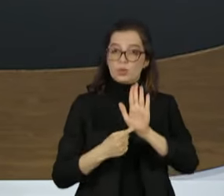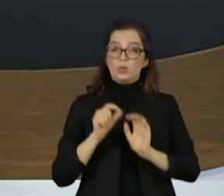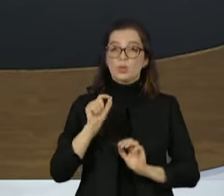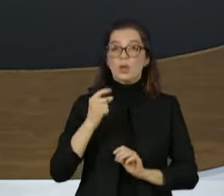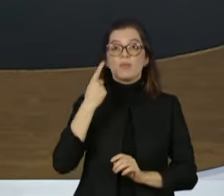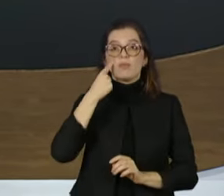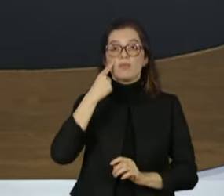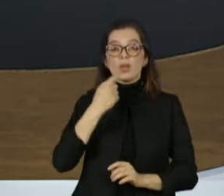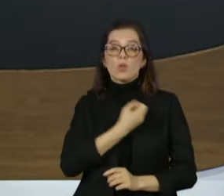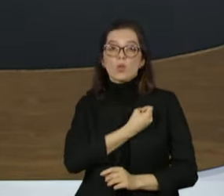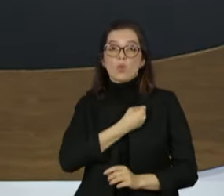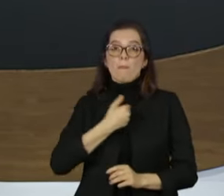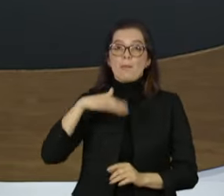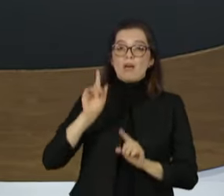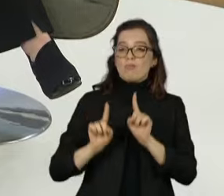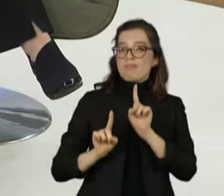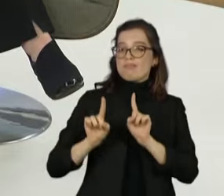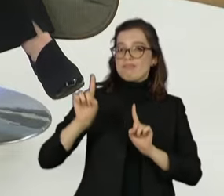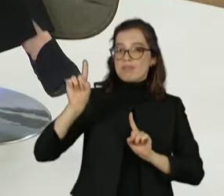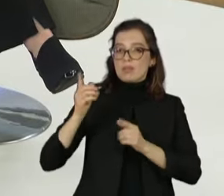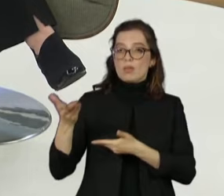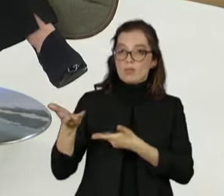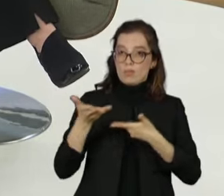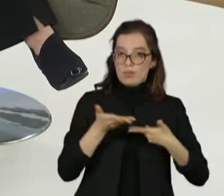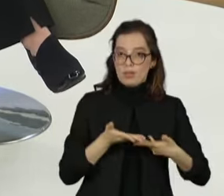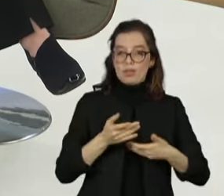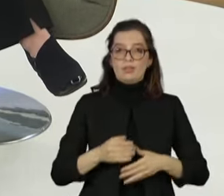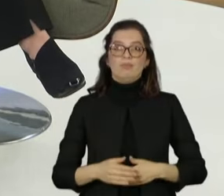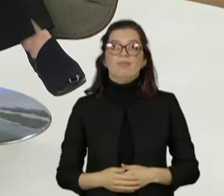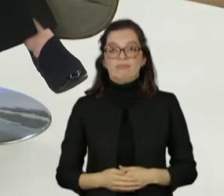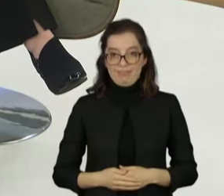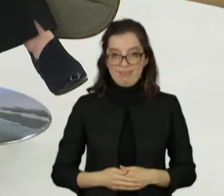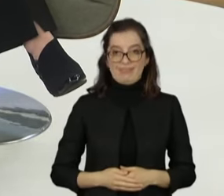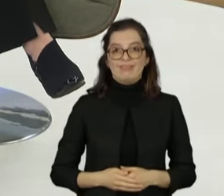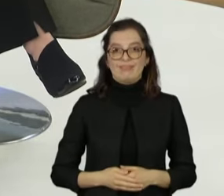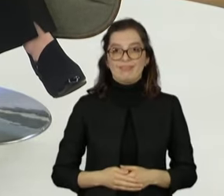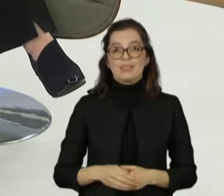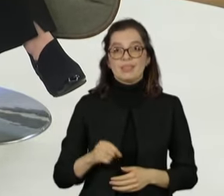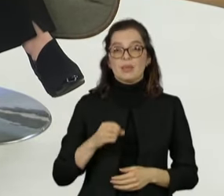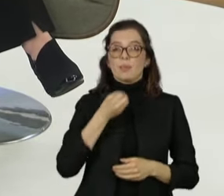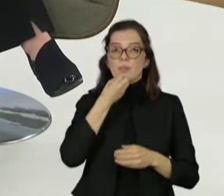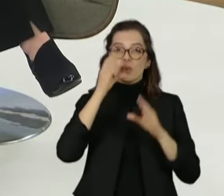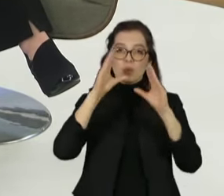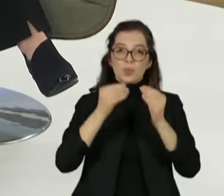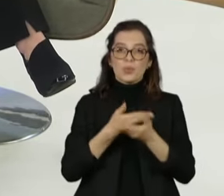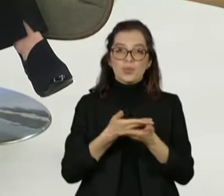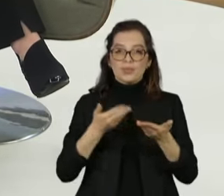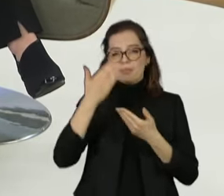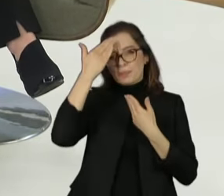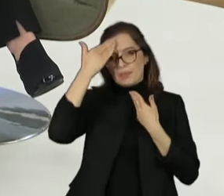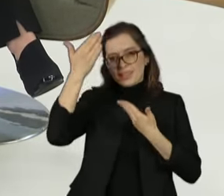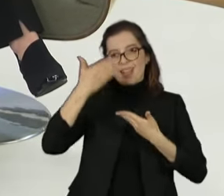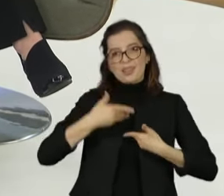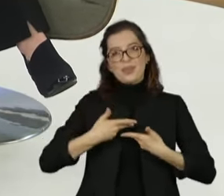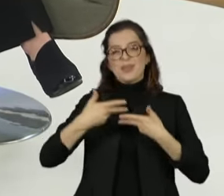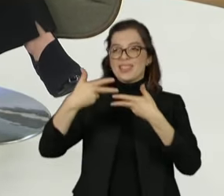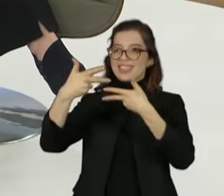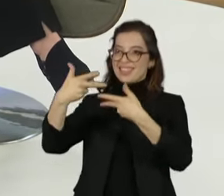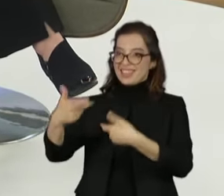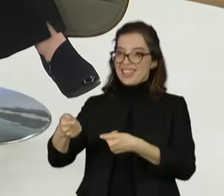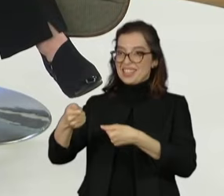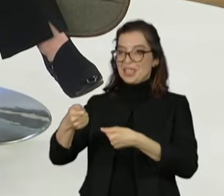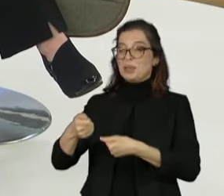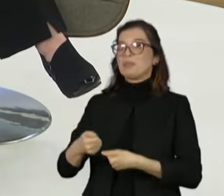frente. Agora sim, boa noite, senadora. Muito obrigada por estar aqui com a gente nesta noite. Obrigada, Vera. Eu que tenho que